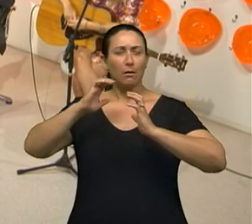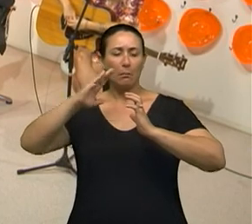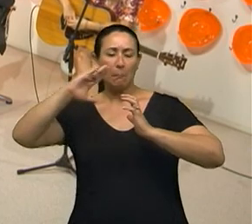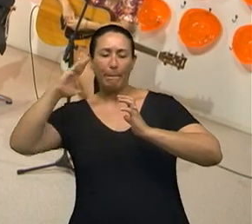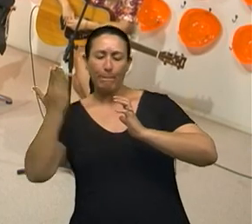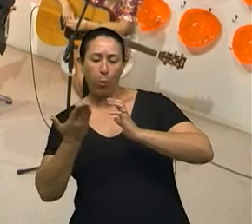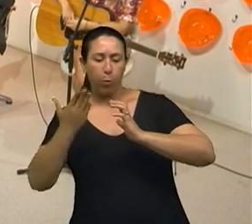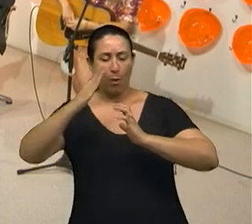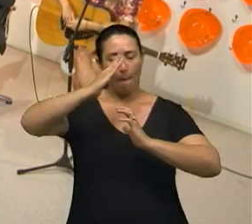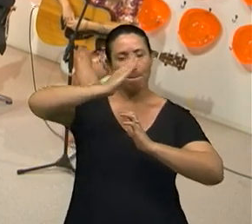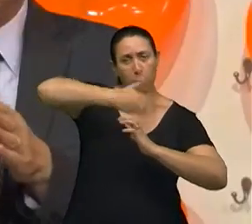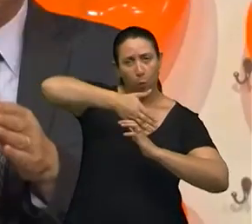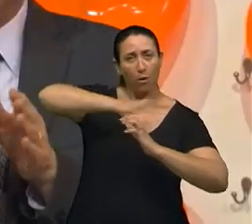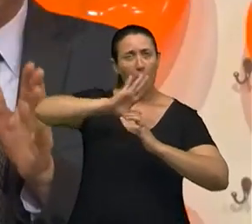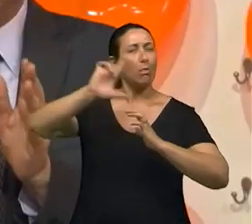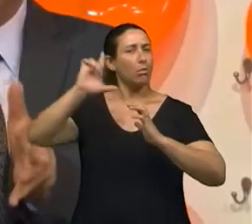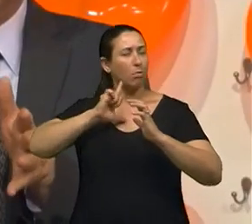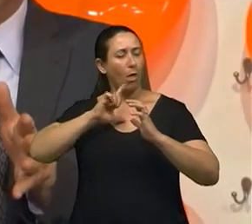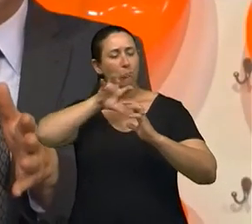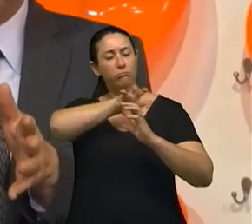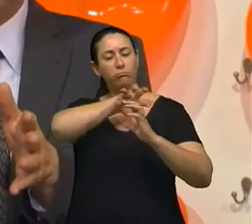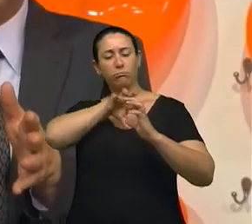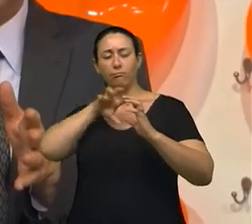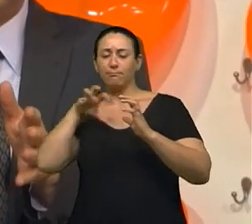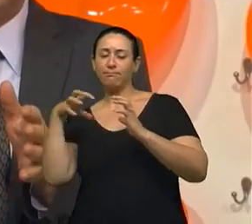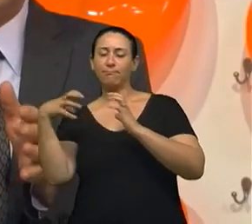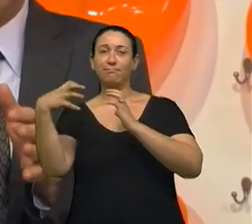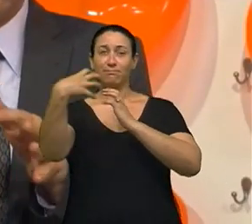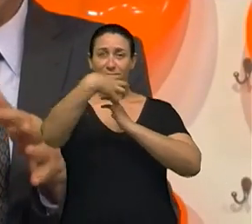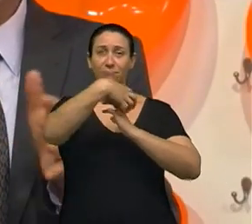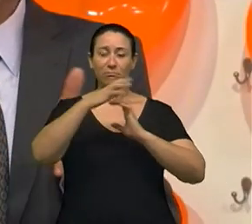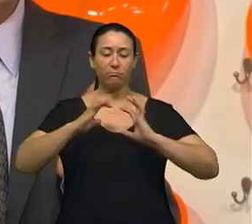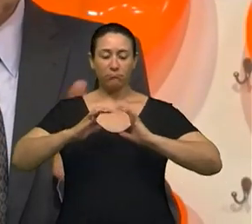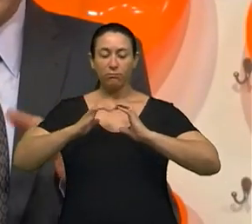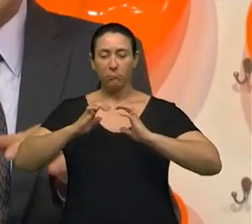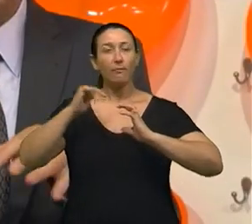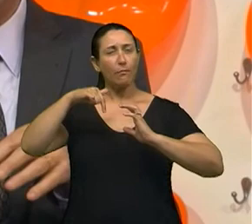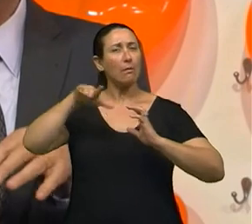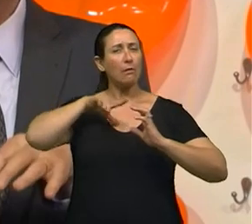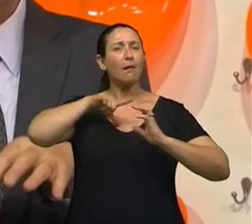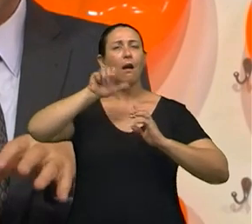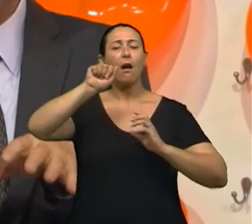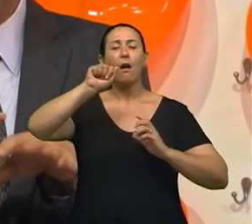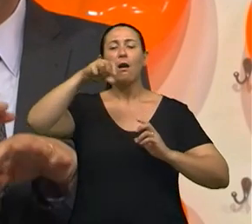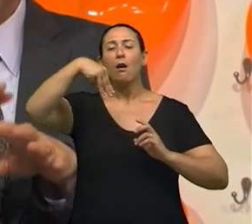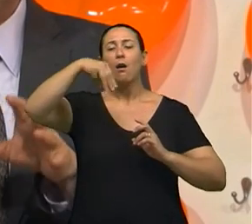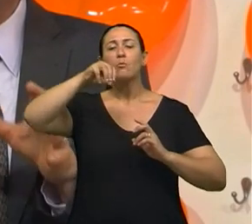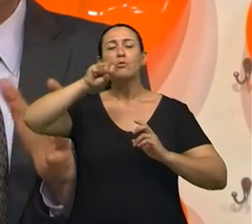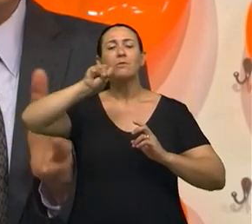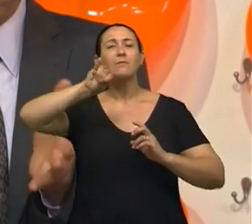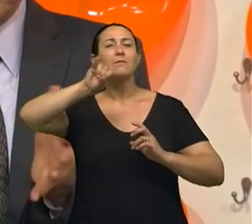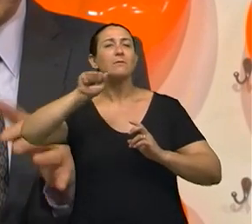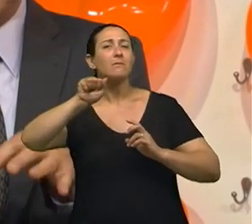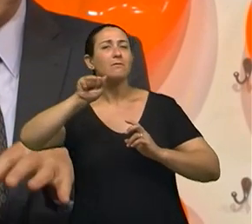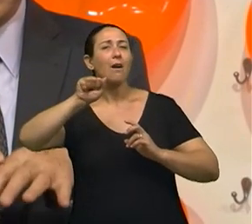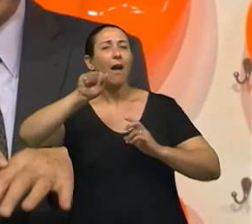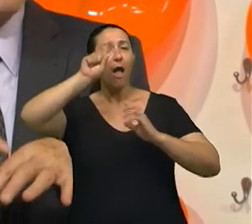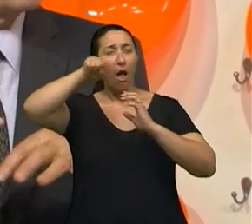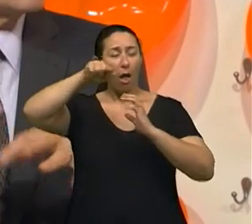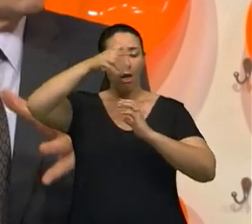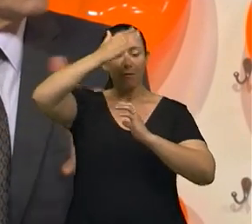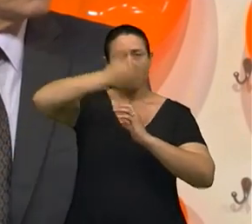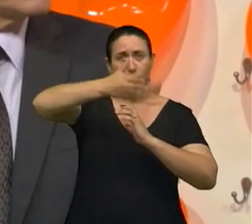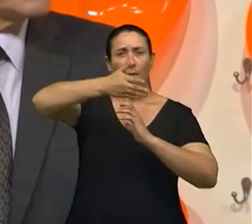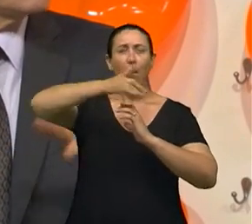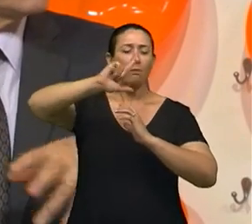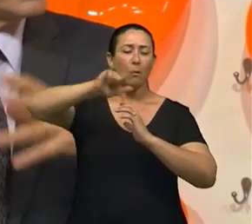numa parte do nosso cérebro, nós temos uma característica que se chama amusia, que é a característica que a pessoa que está com aquela parte lesada, ela